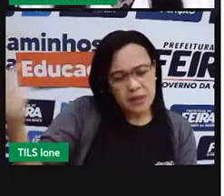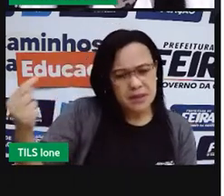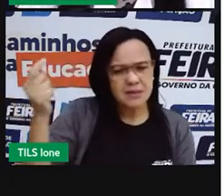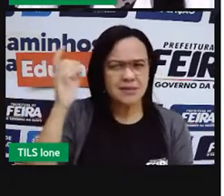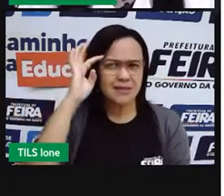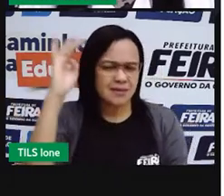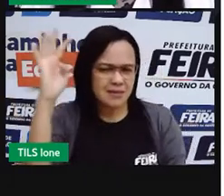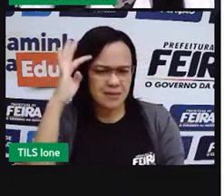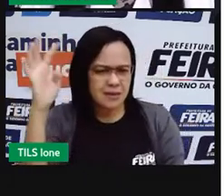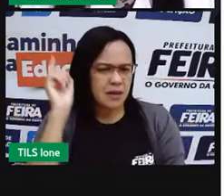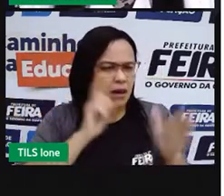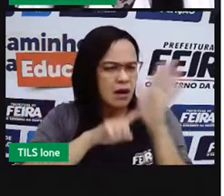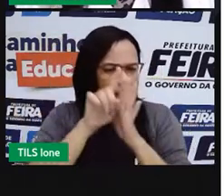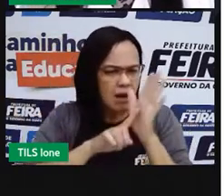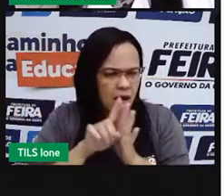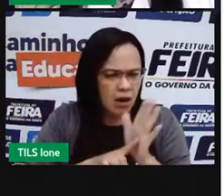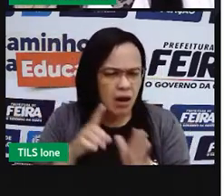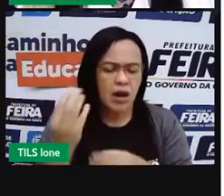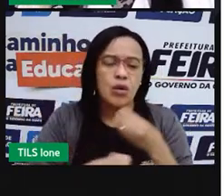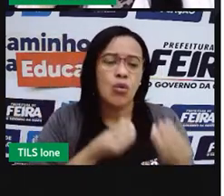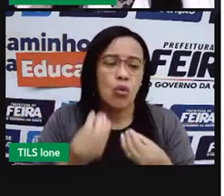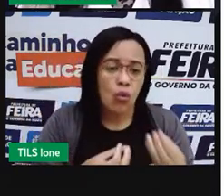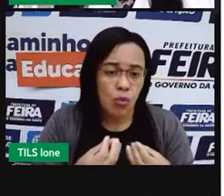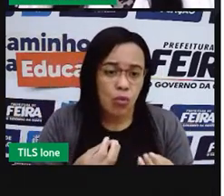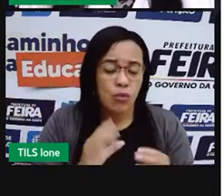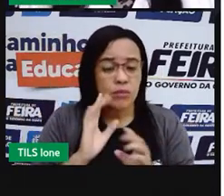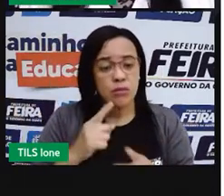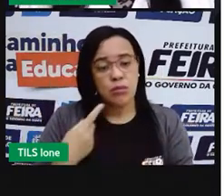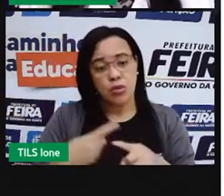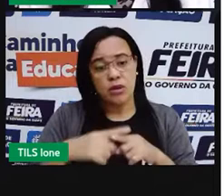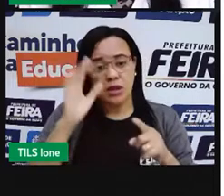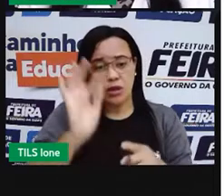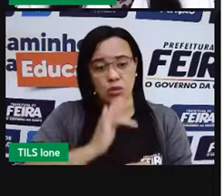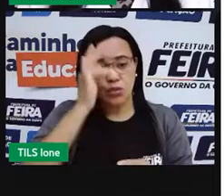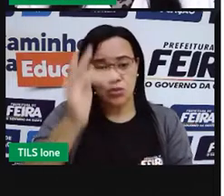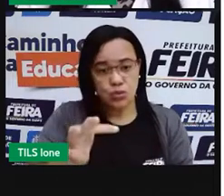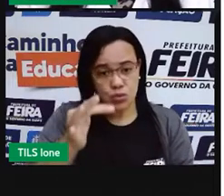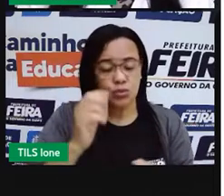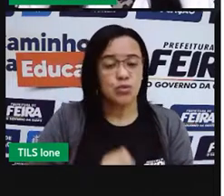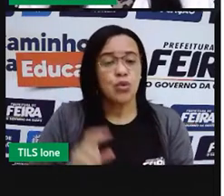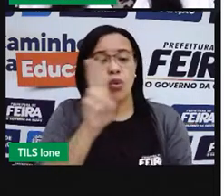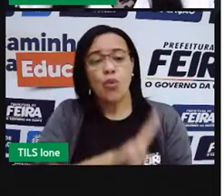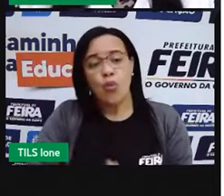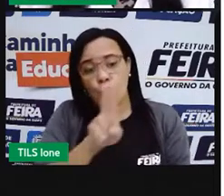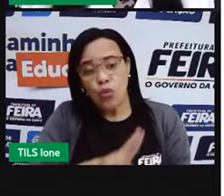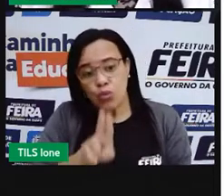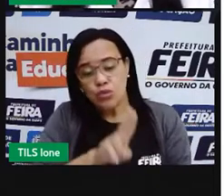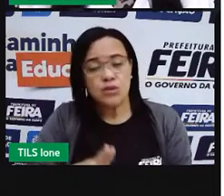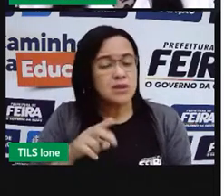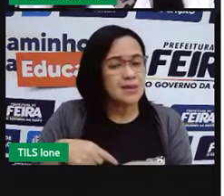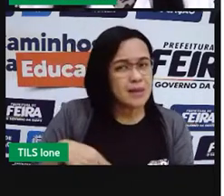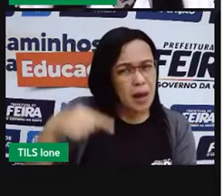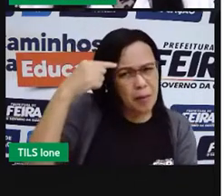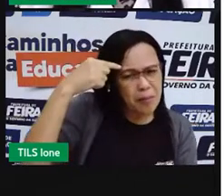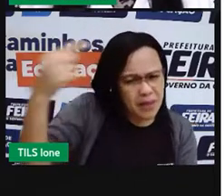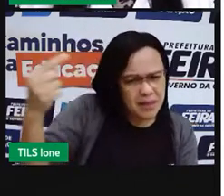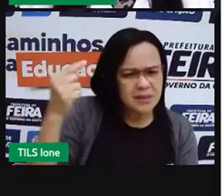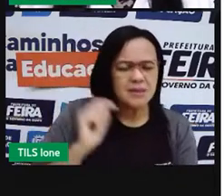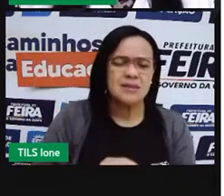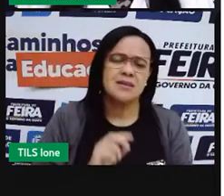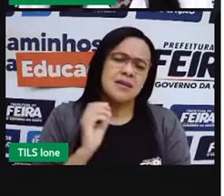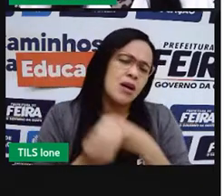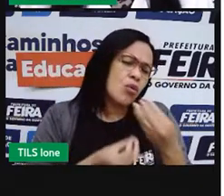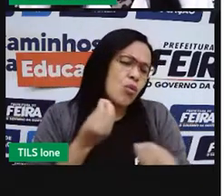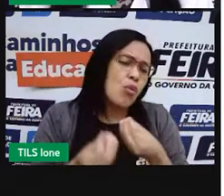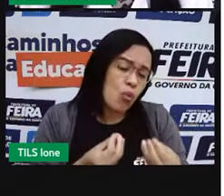tanto na hora que a gente for consumindo um produto, quando a gente vai consumir um serviço,